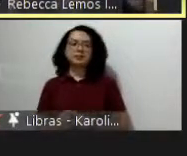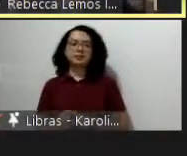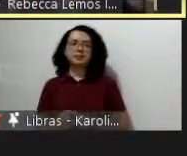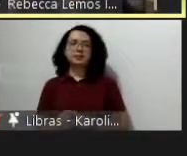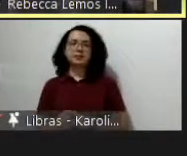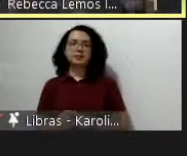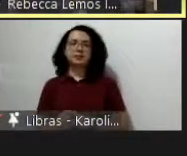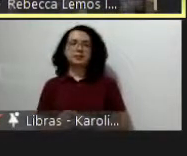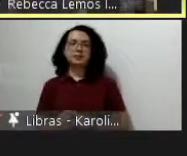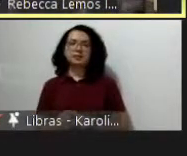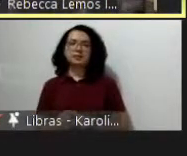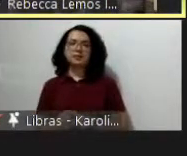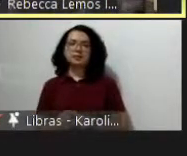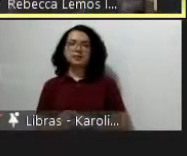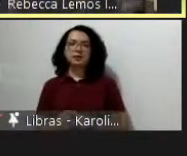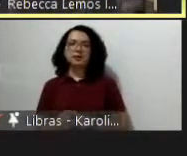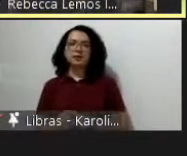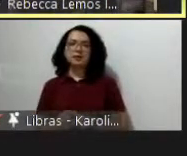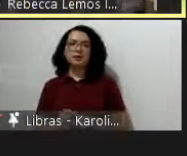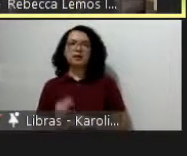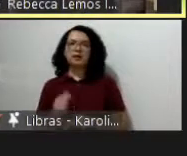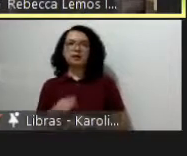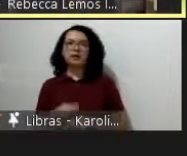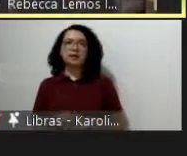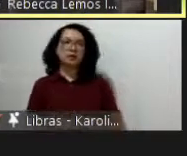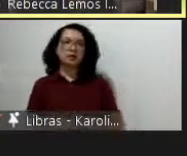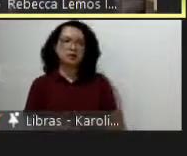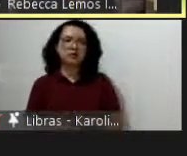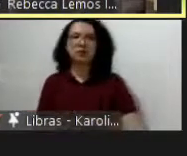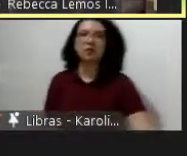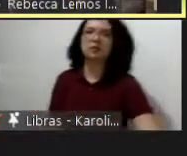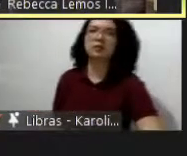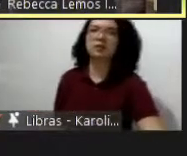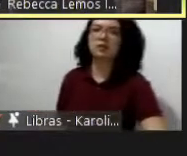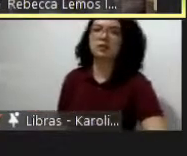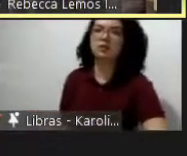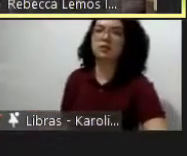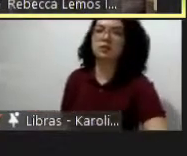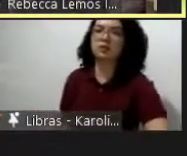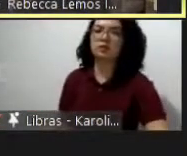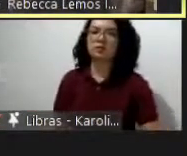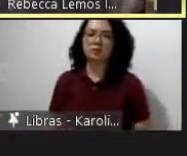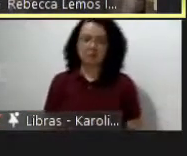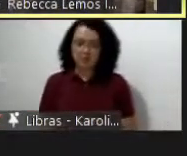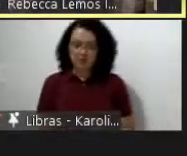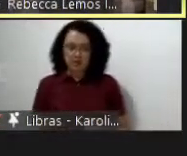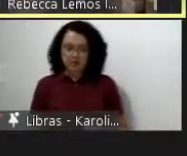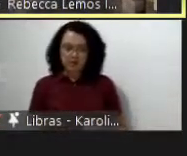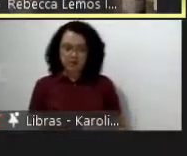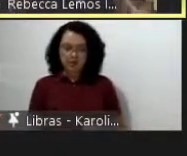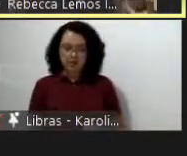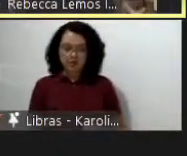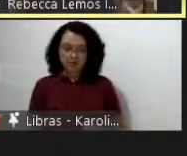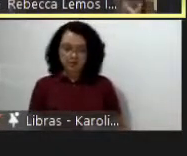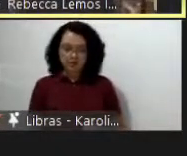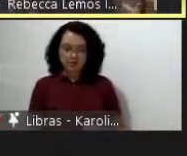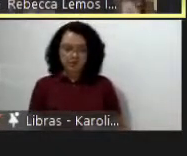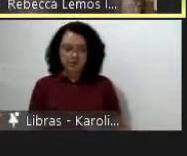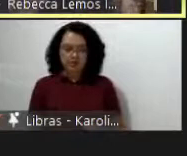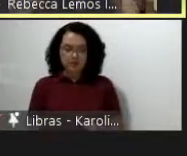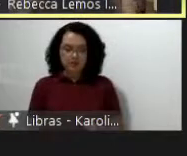né eu sempre tenho para mim que a América Central é aquele como o nosso Mediterrâneo que nós